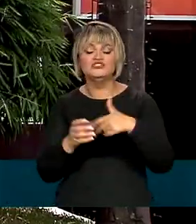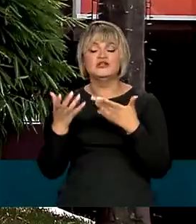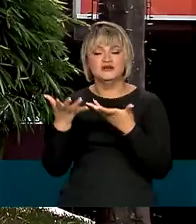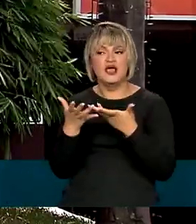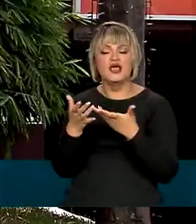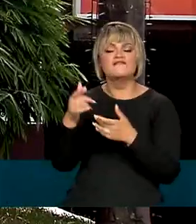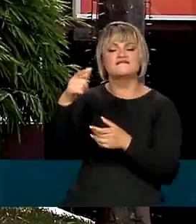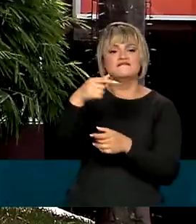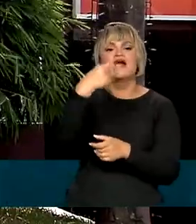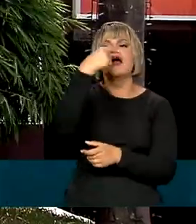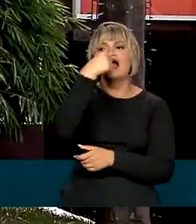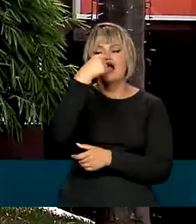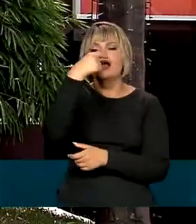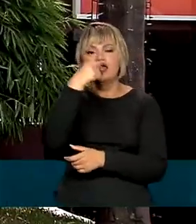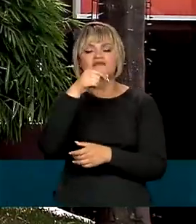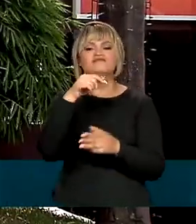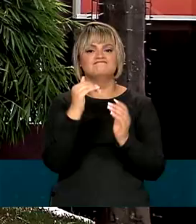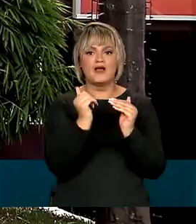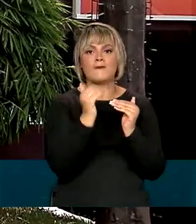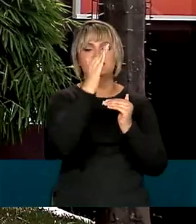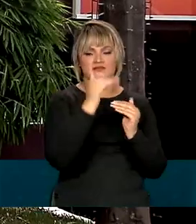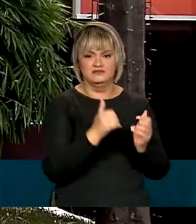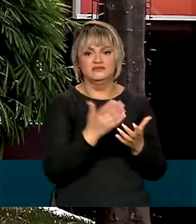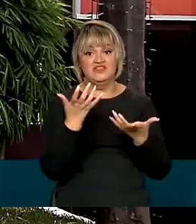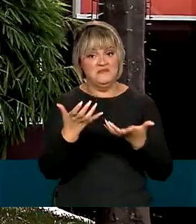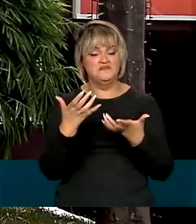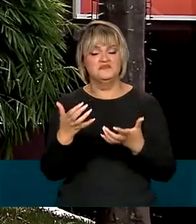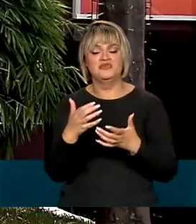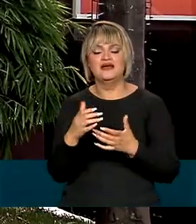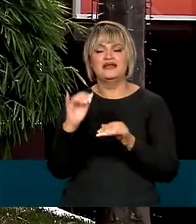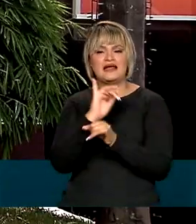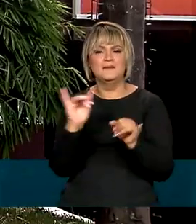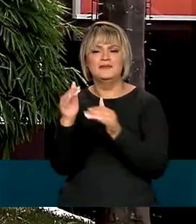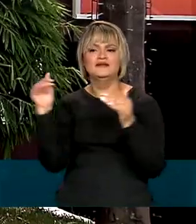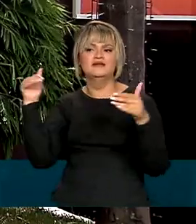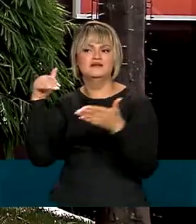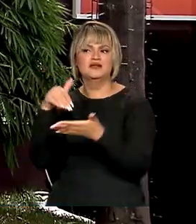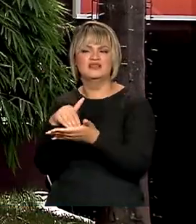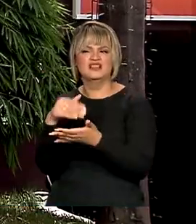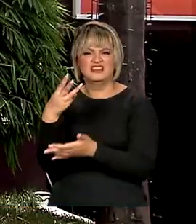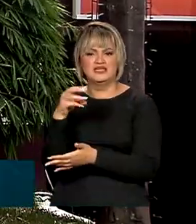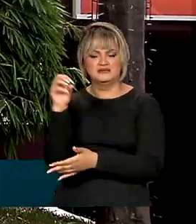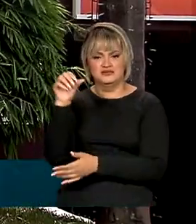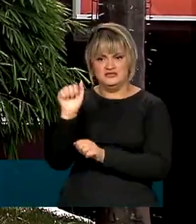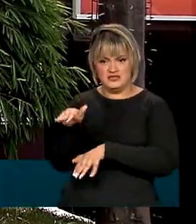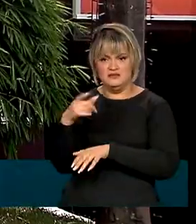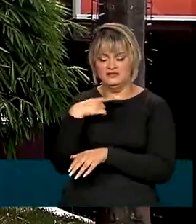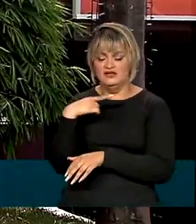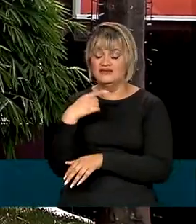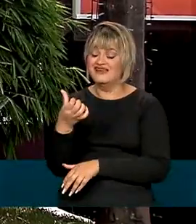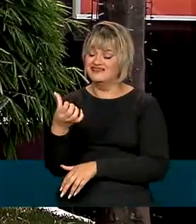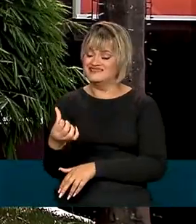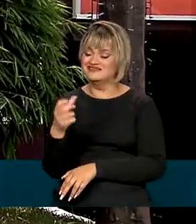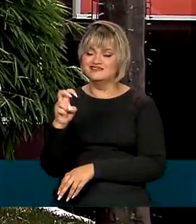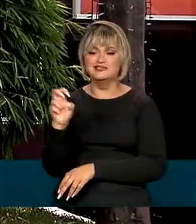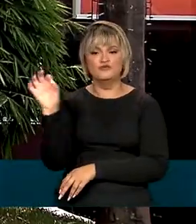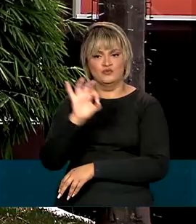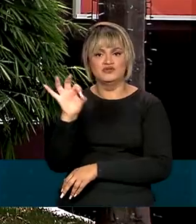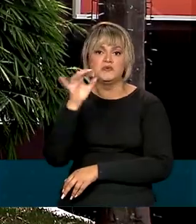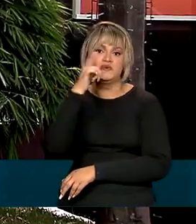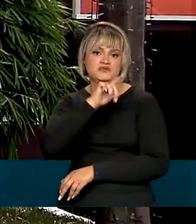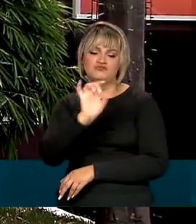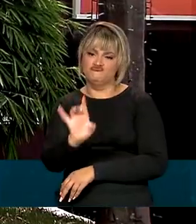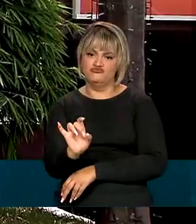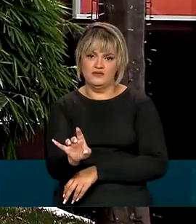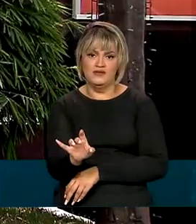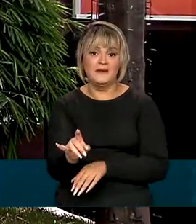cobertura vacinal contra a doença. Na última campanha, encerrada no dia 30 de setembro, 65% do público-alvo foi